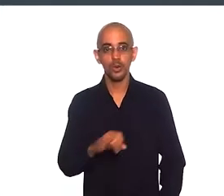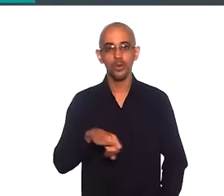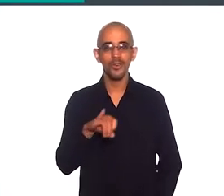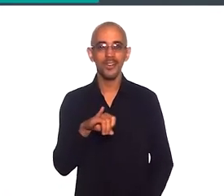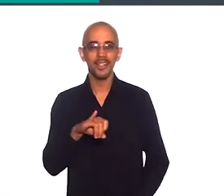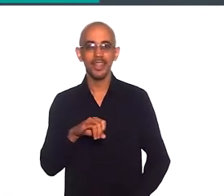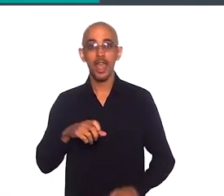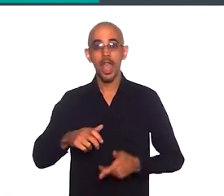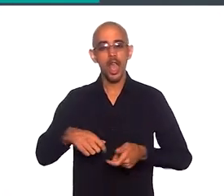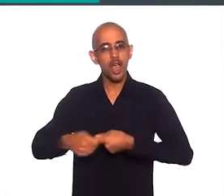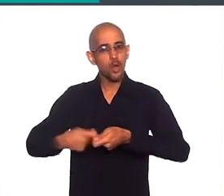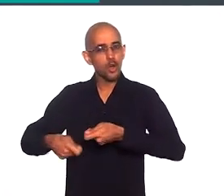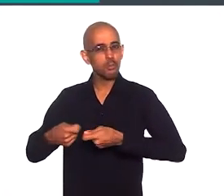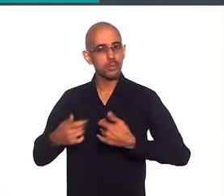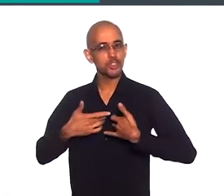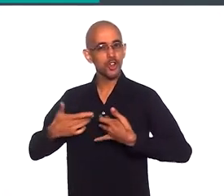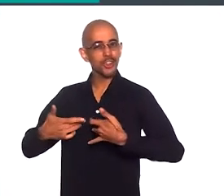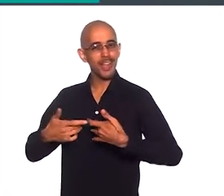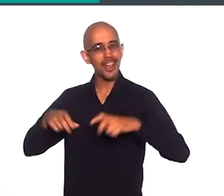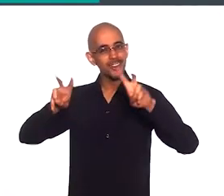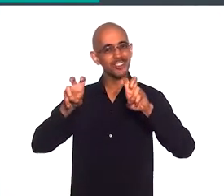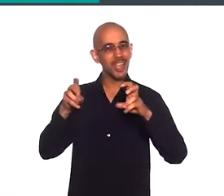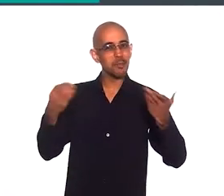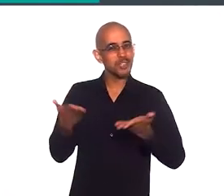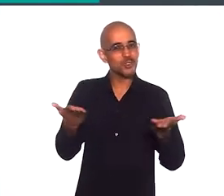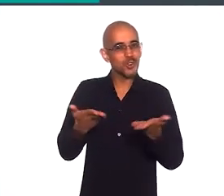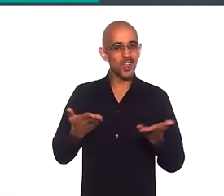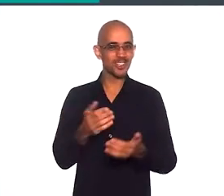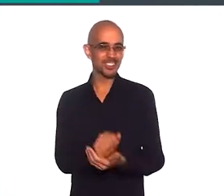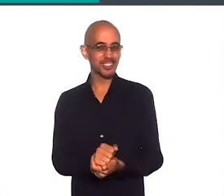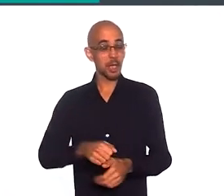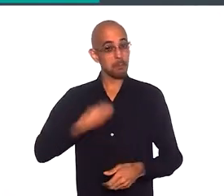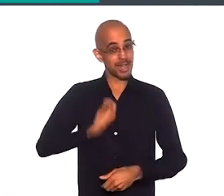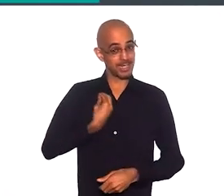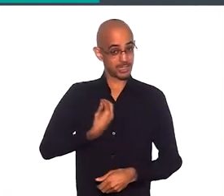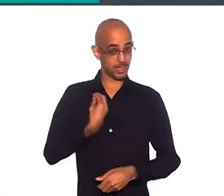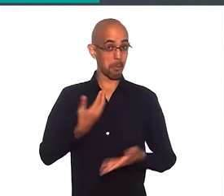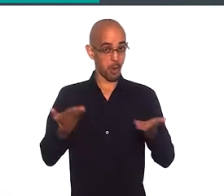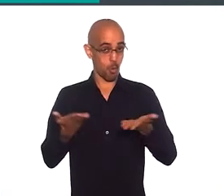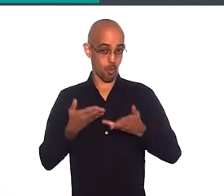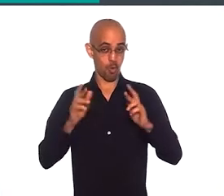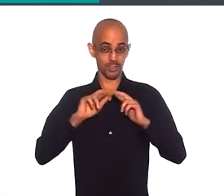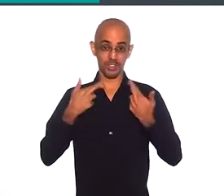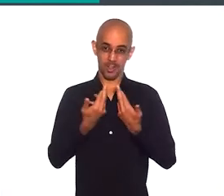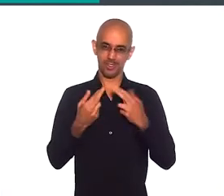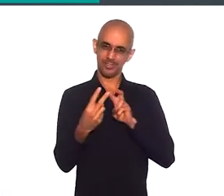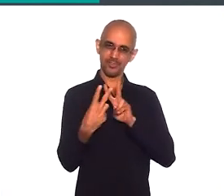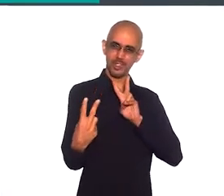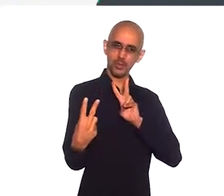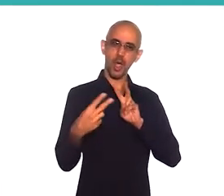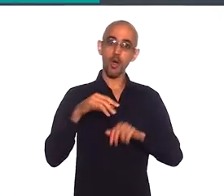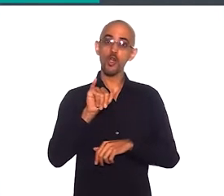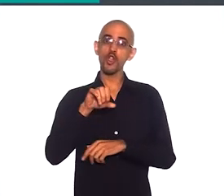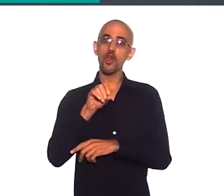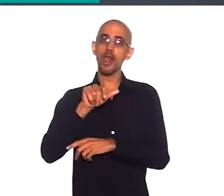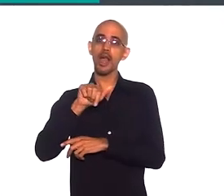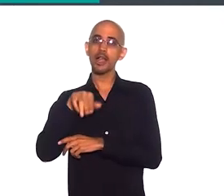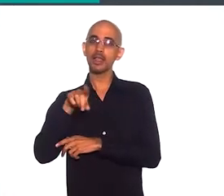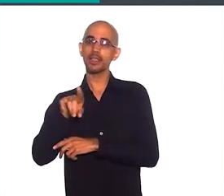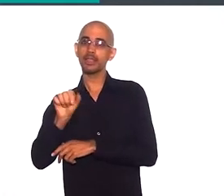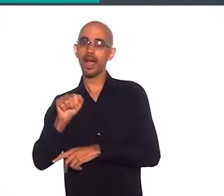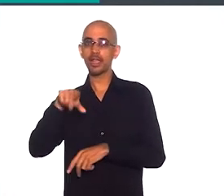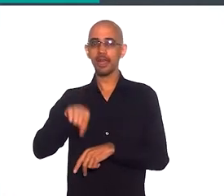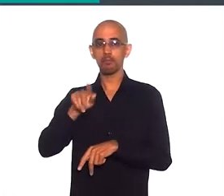Olá! Economia Solidária é o tema do nosso bate-papo de hoje. Participo da nossa roda de conversa virtual de Holanda